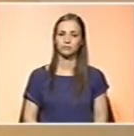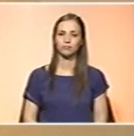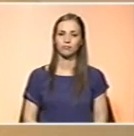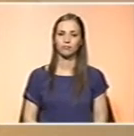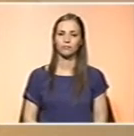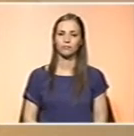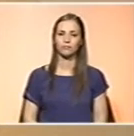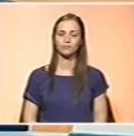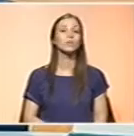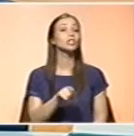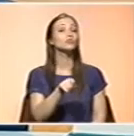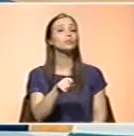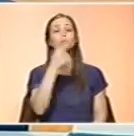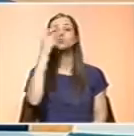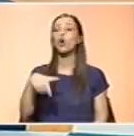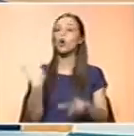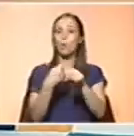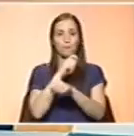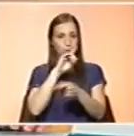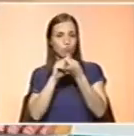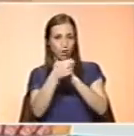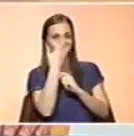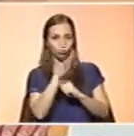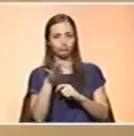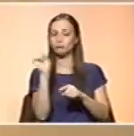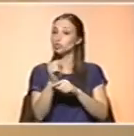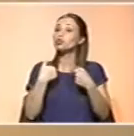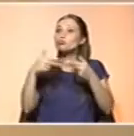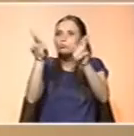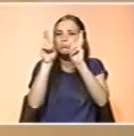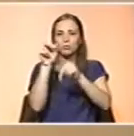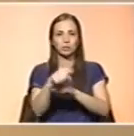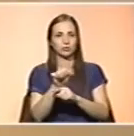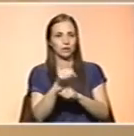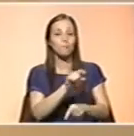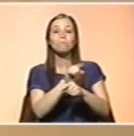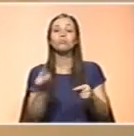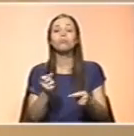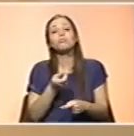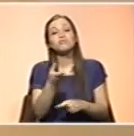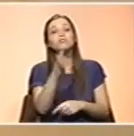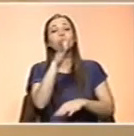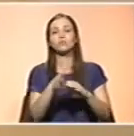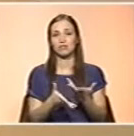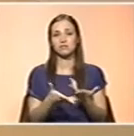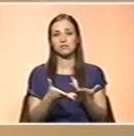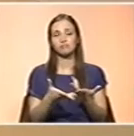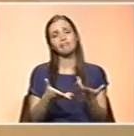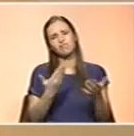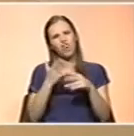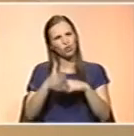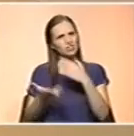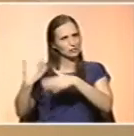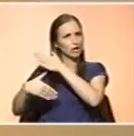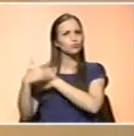Isso pode mudar a atitude do consumidor? Eu espero que sim. Eu espero que sim. Aquilo que muitas vezes sucedia era que